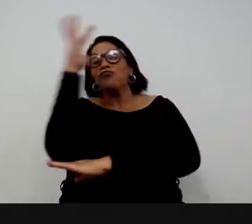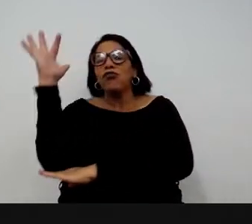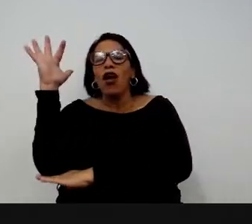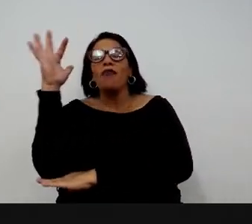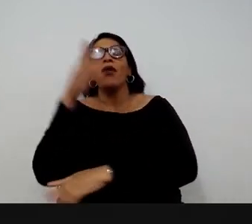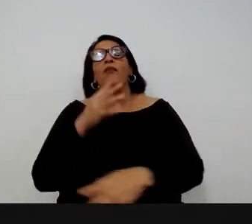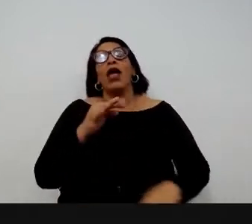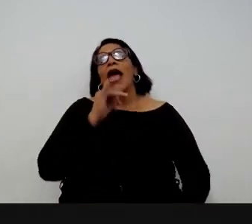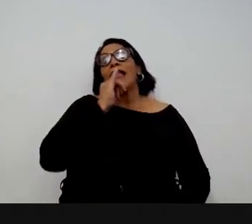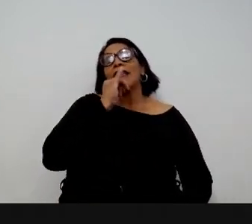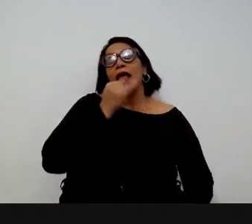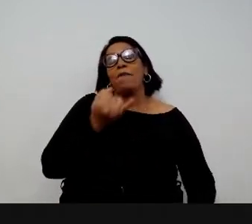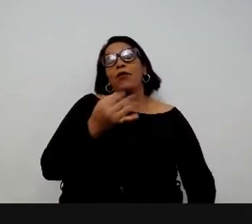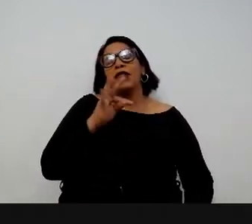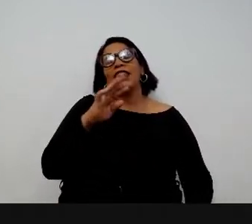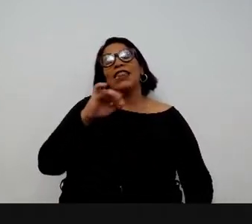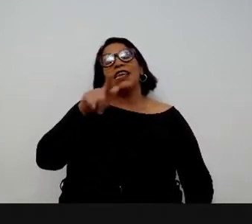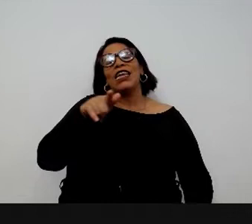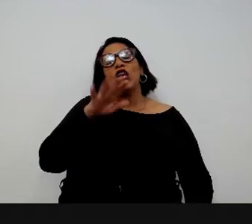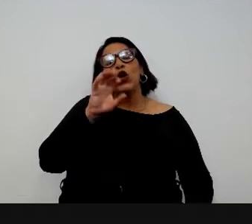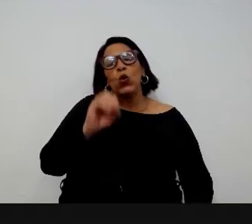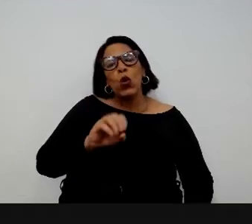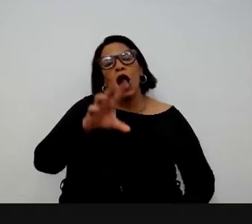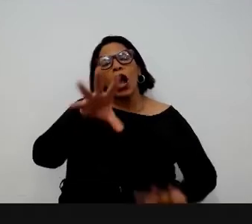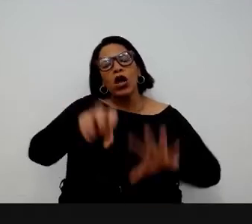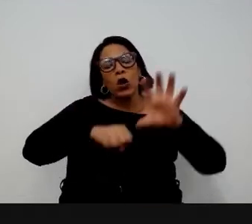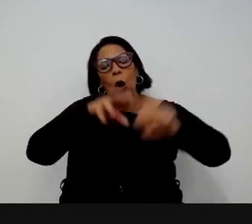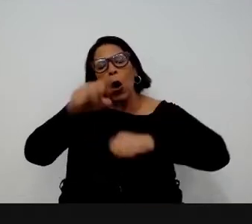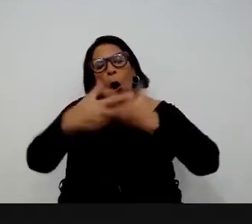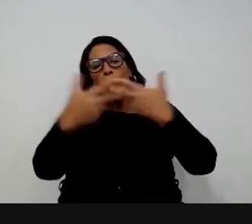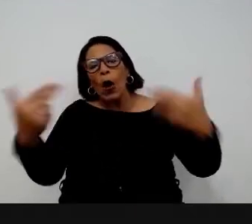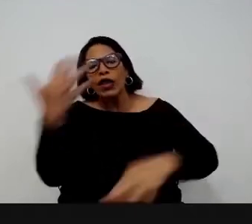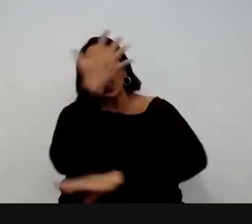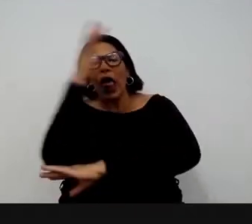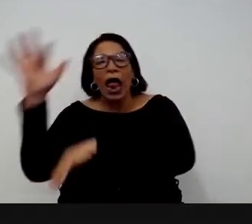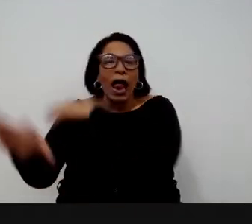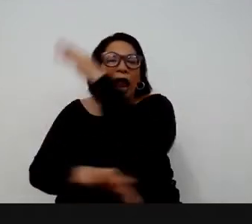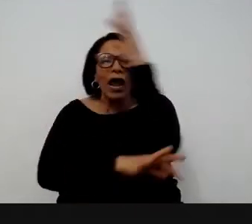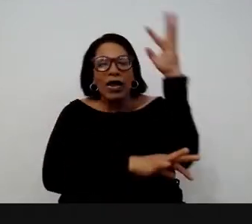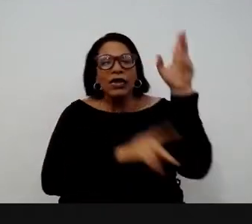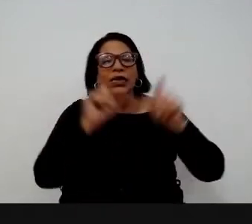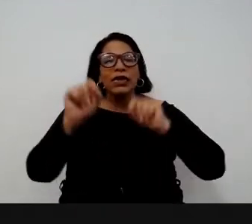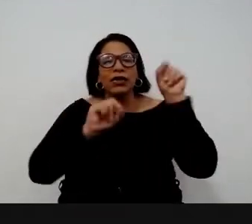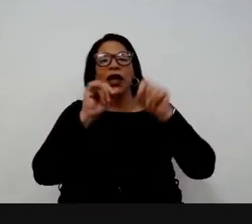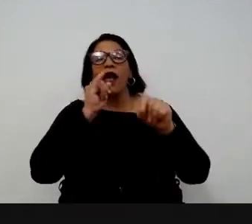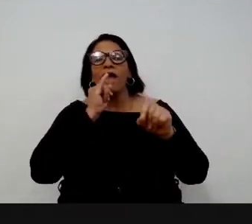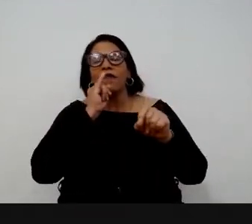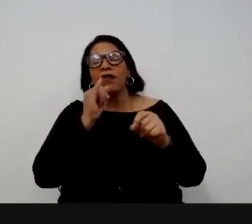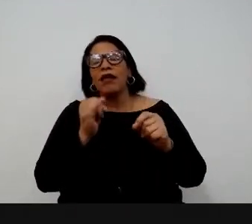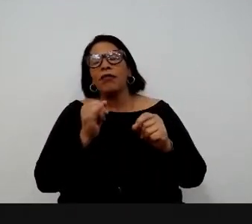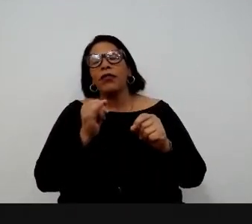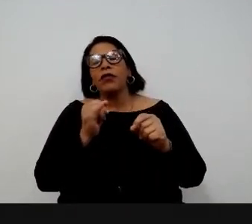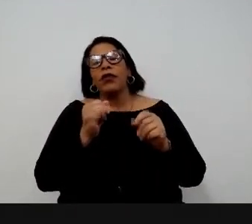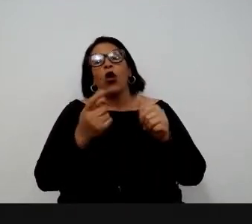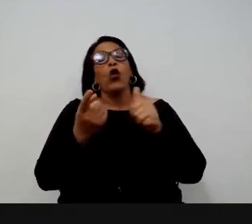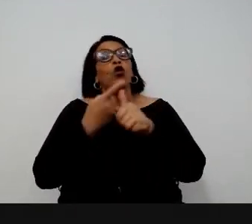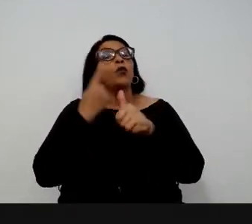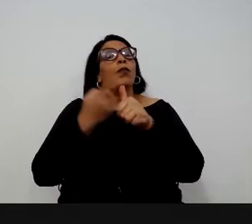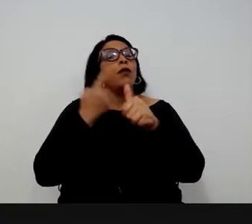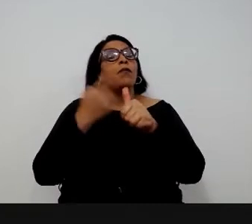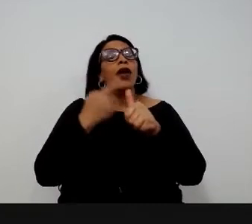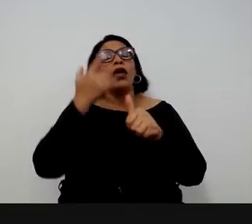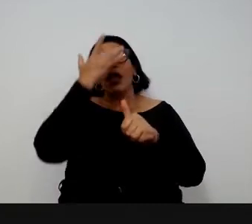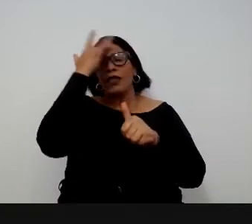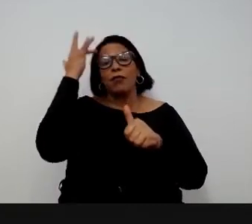trigo, como colheitas, sejam também aqueles que são regimentados, os primeiros